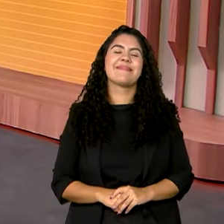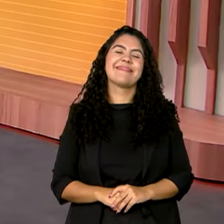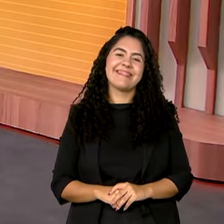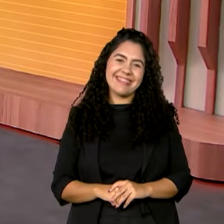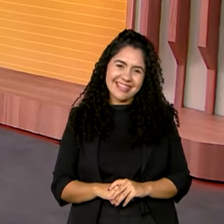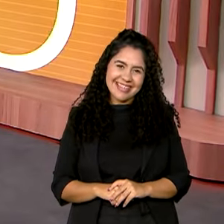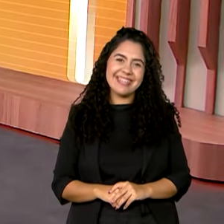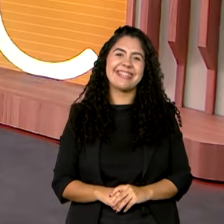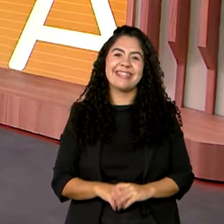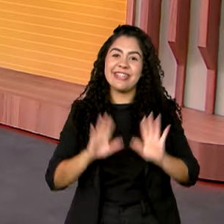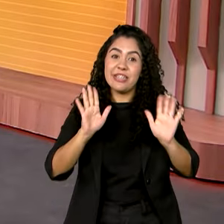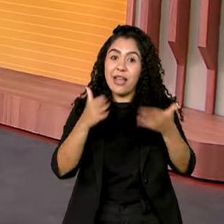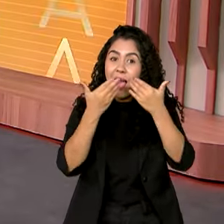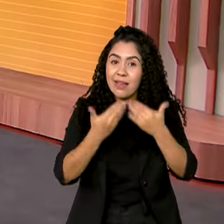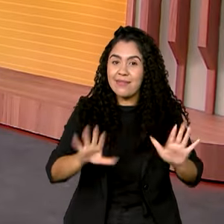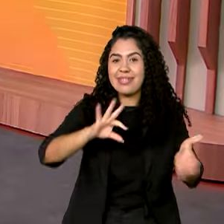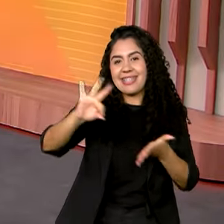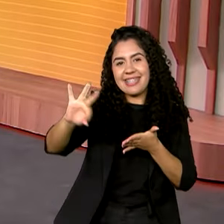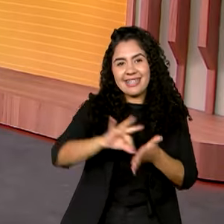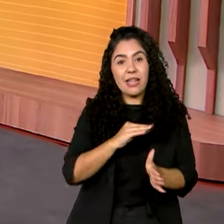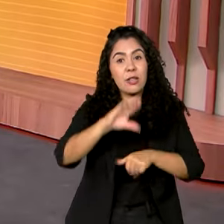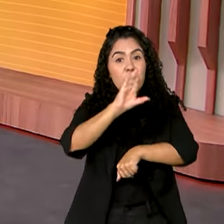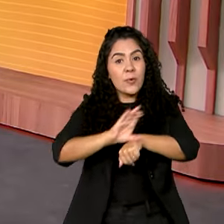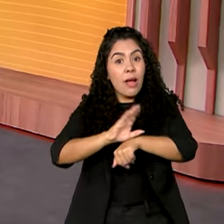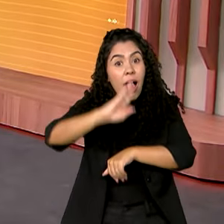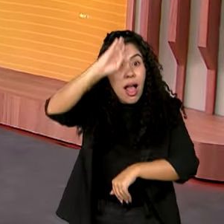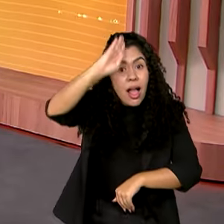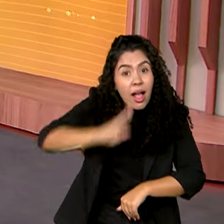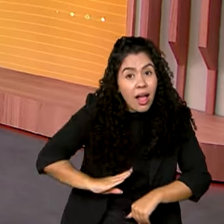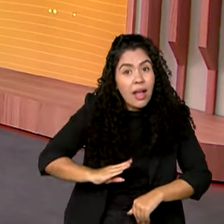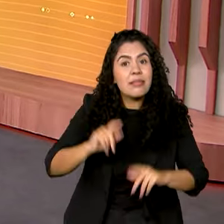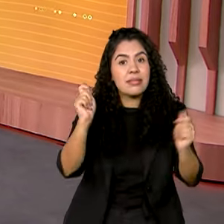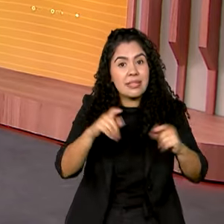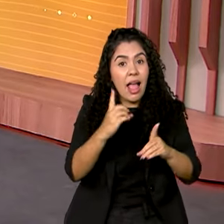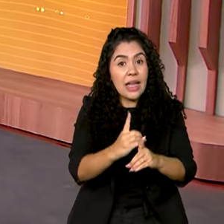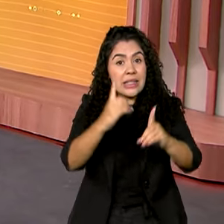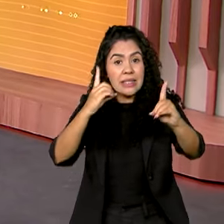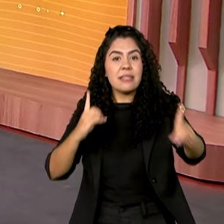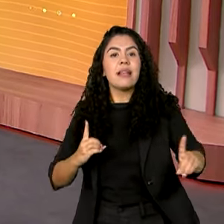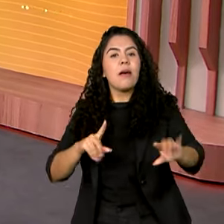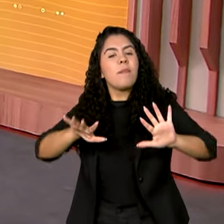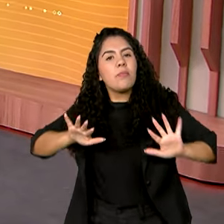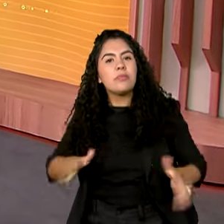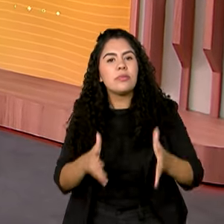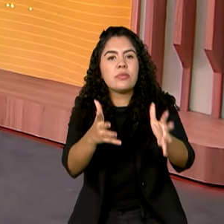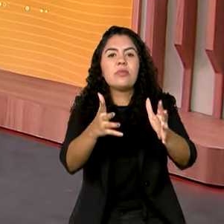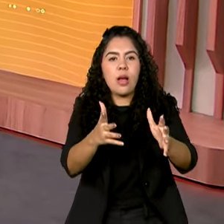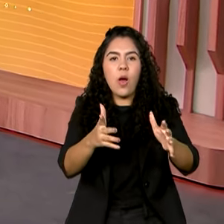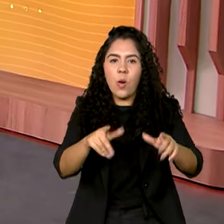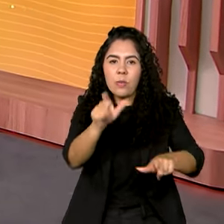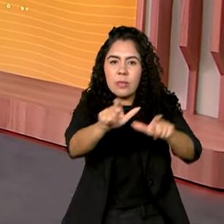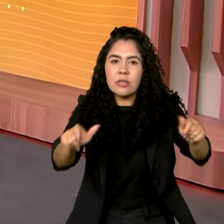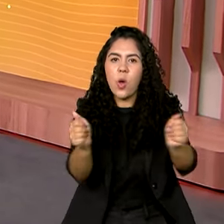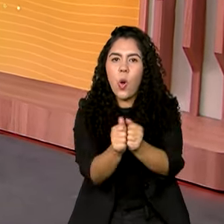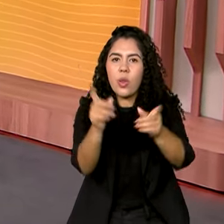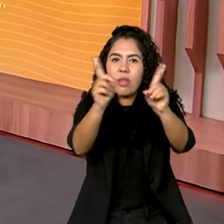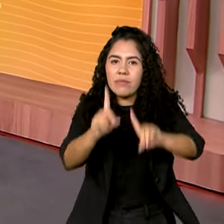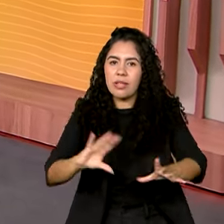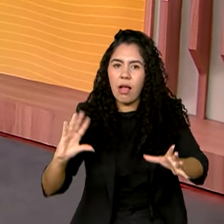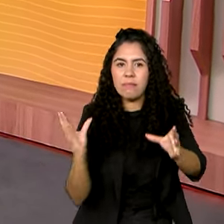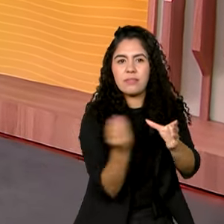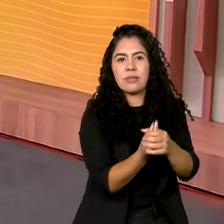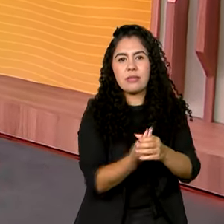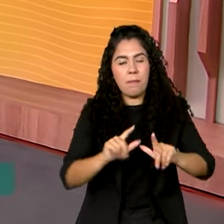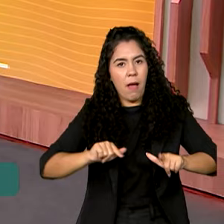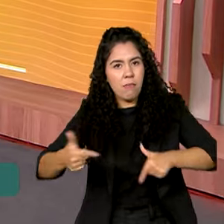E olha, já estão abertas as inscrições do curso gratuito à distância para incentivar a inclusão de pessoas com deficiência no